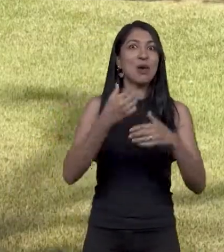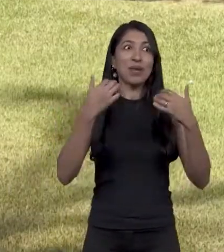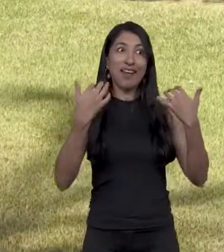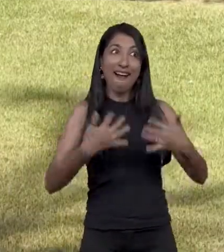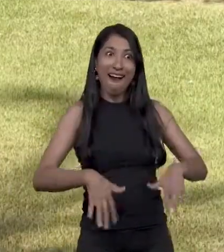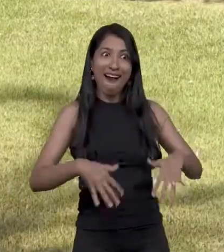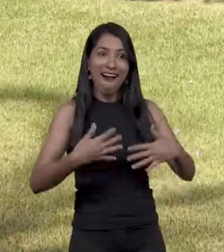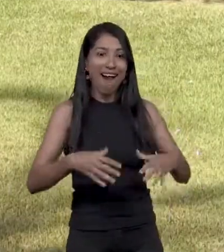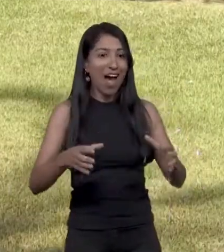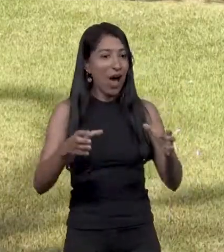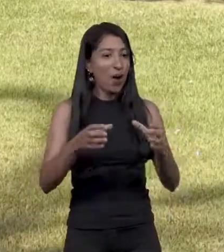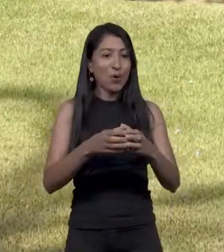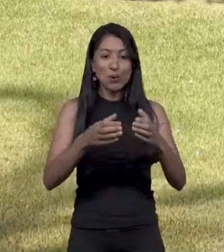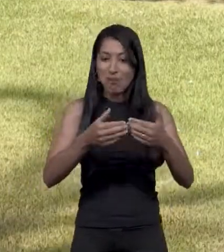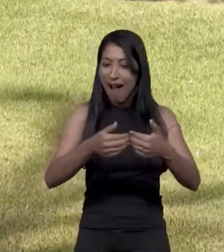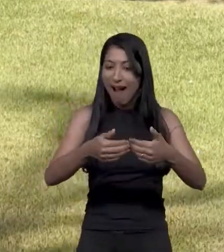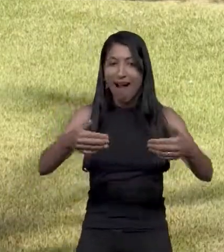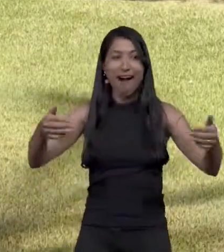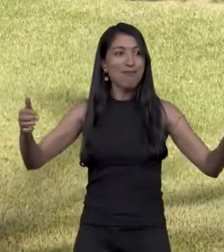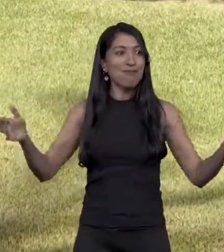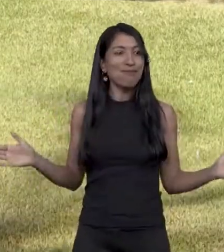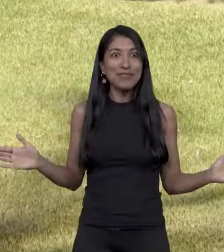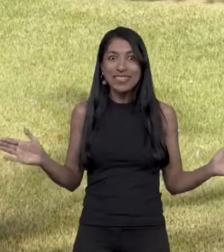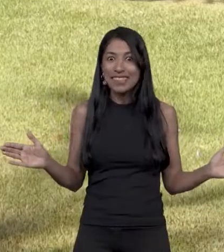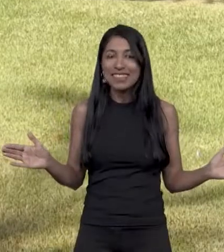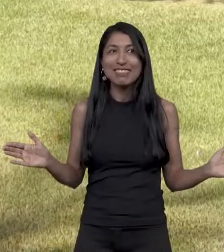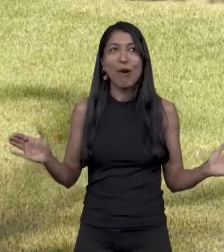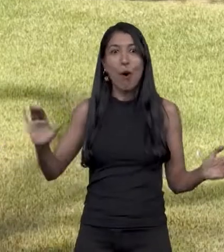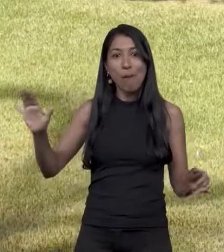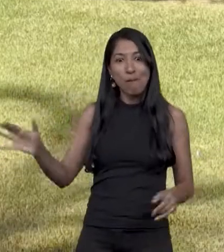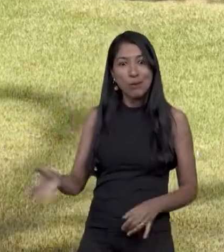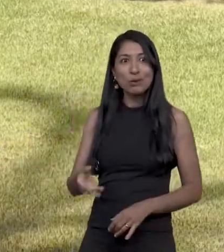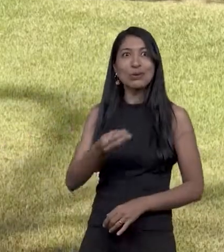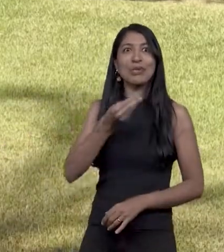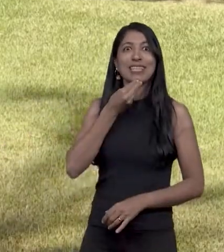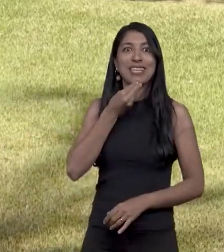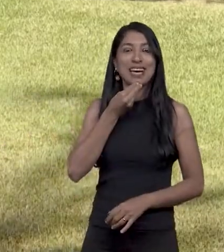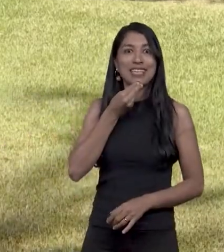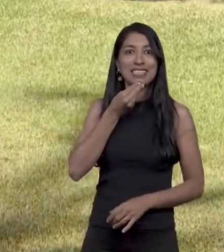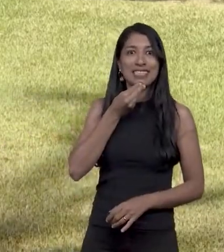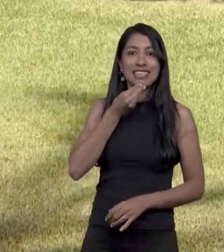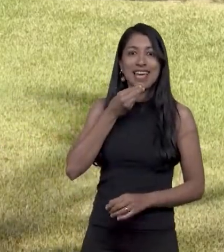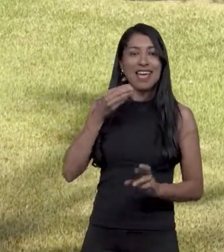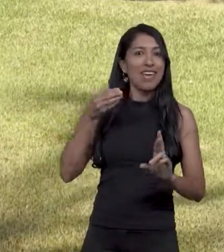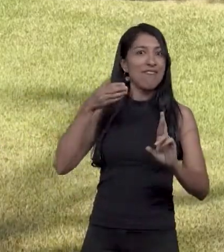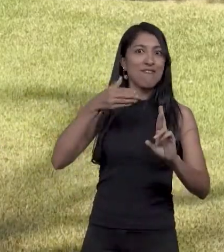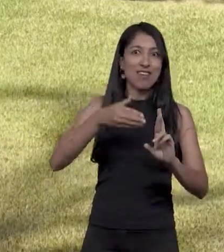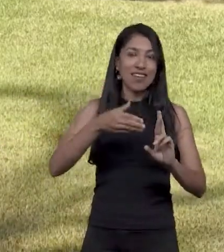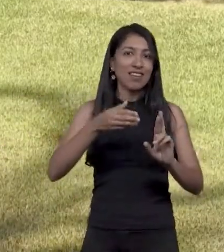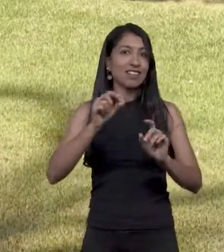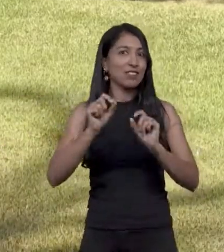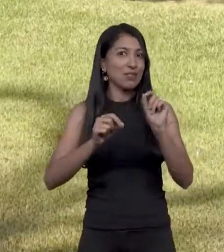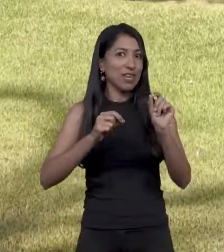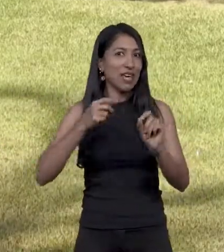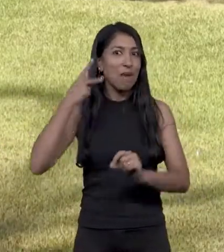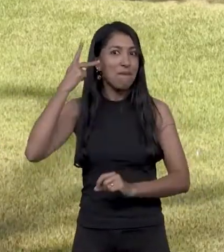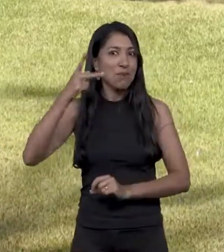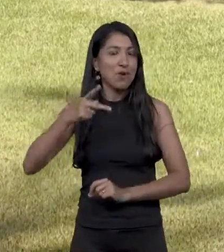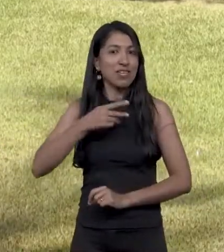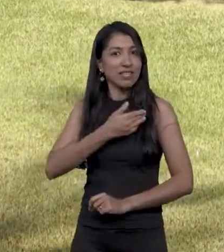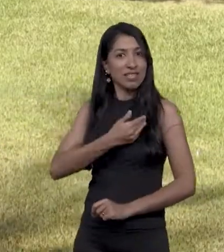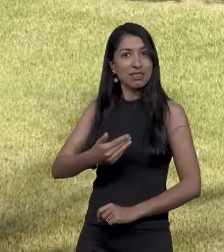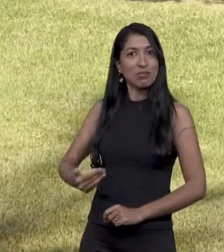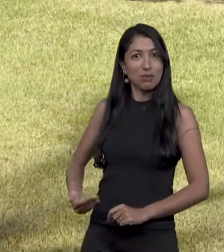O coletivo acabou abrindo portas, janelas, portões, sobre o que é políticas públicas para a pessoa com deficiência, né?